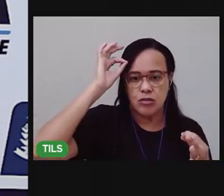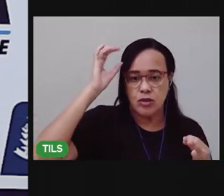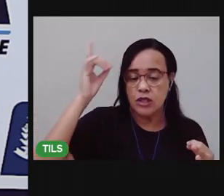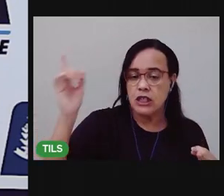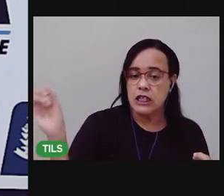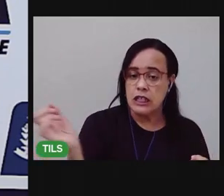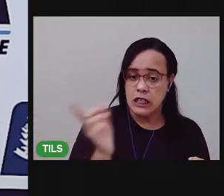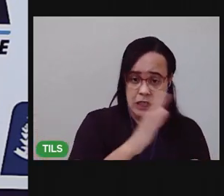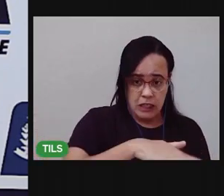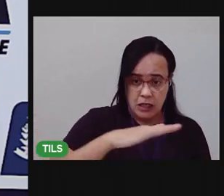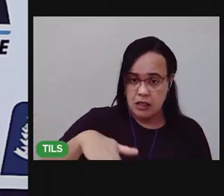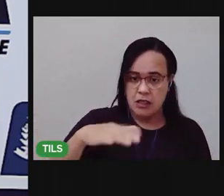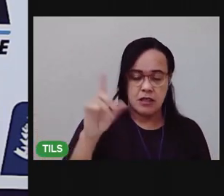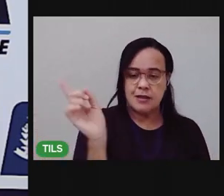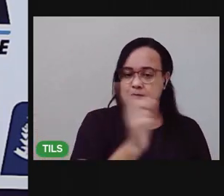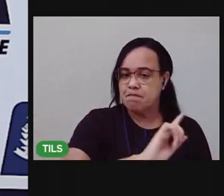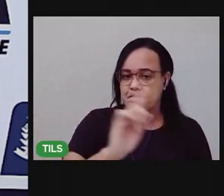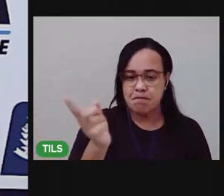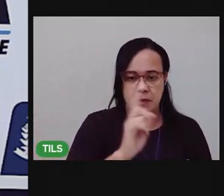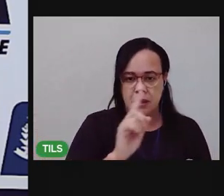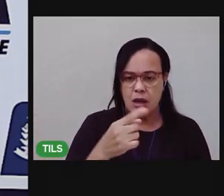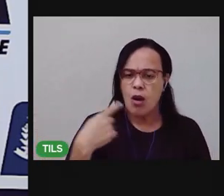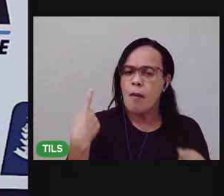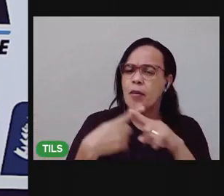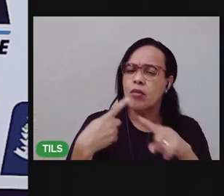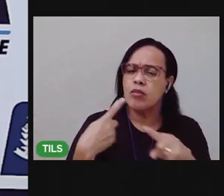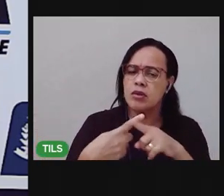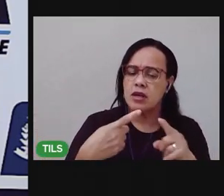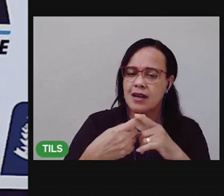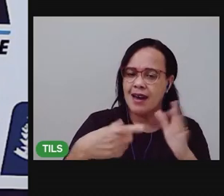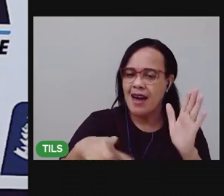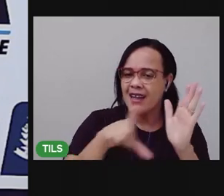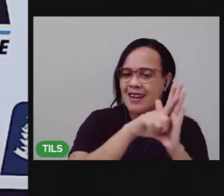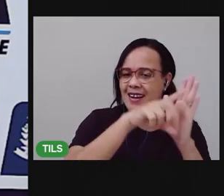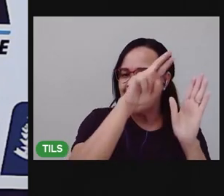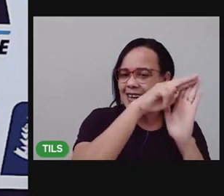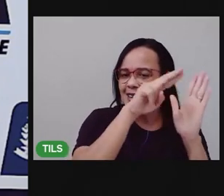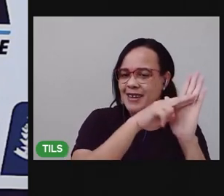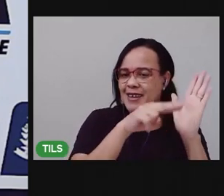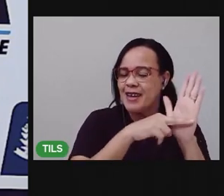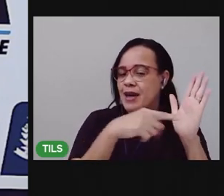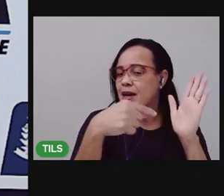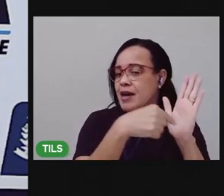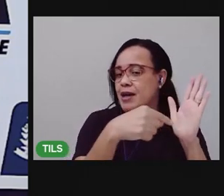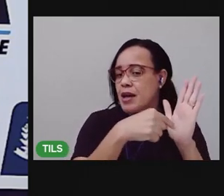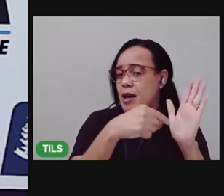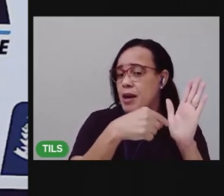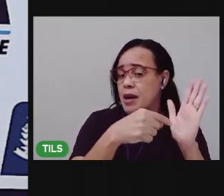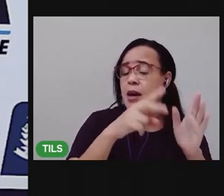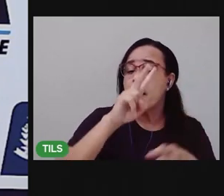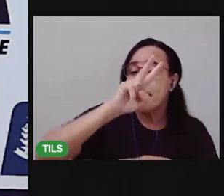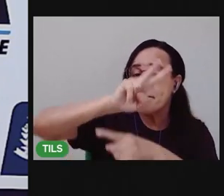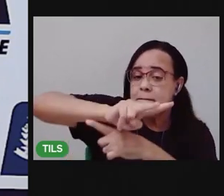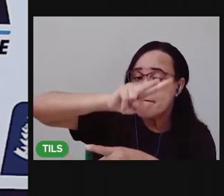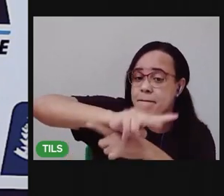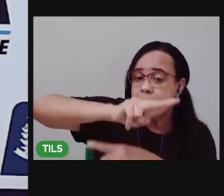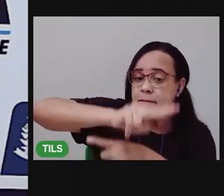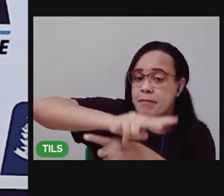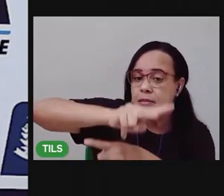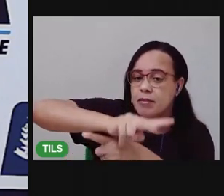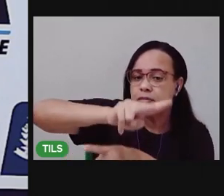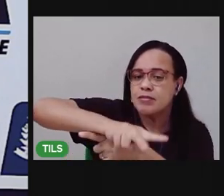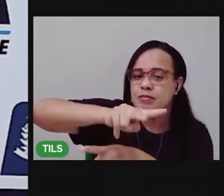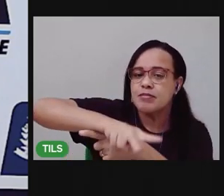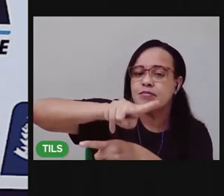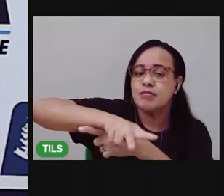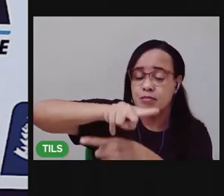Inclusive, existe a legislação, o Estatuto da Criança e do Adolescente, que protege, que garante que as crianças e os